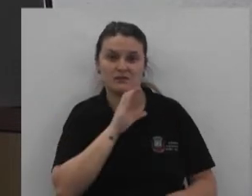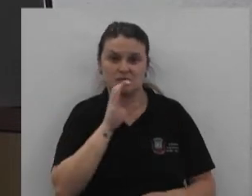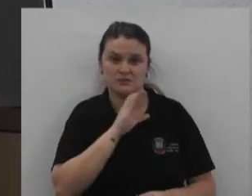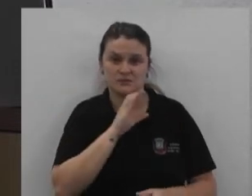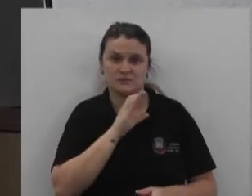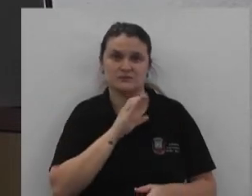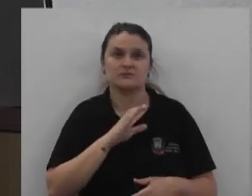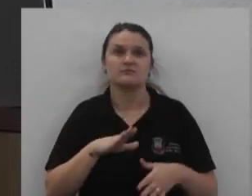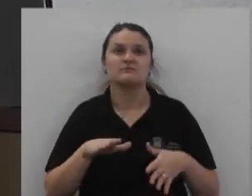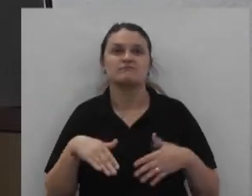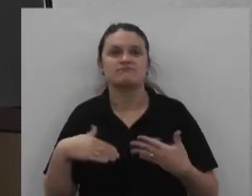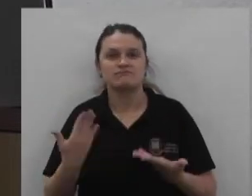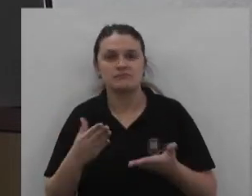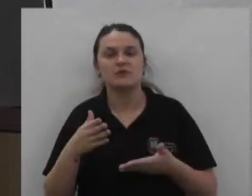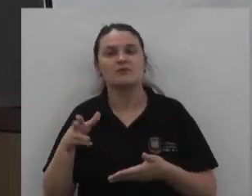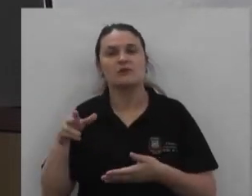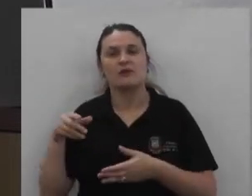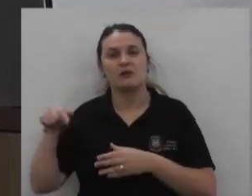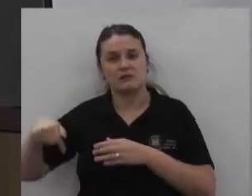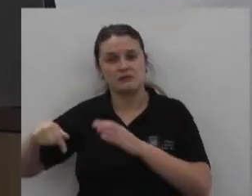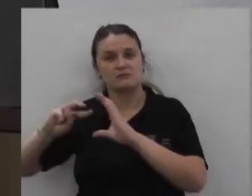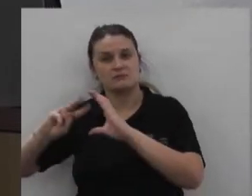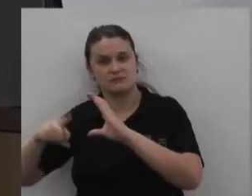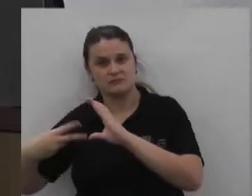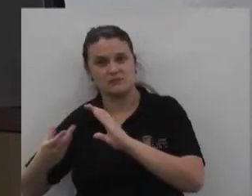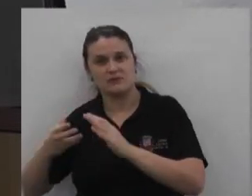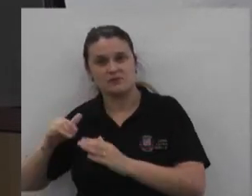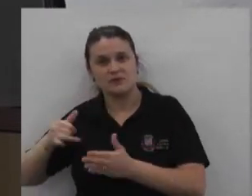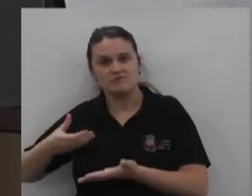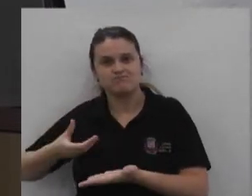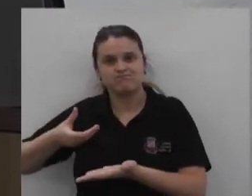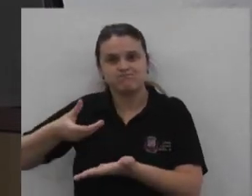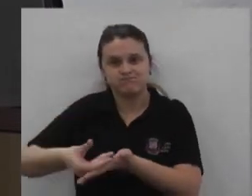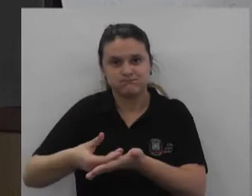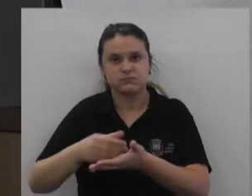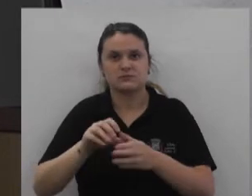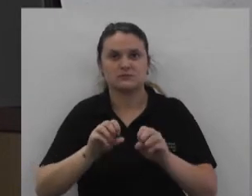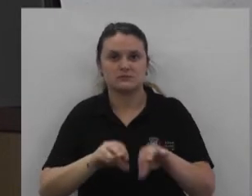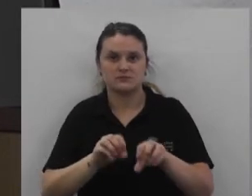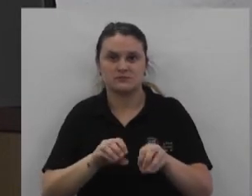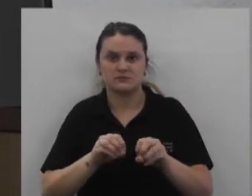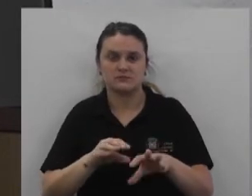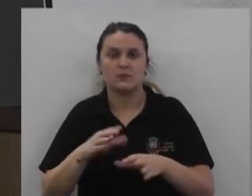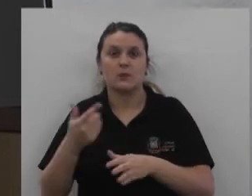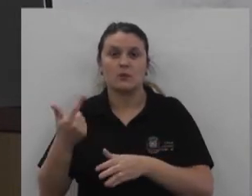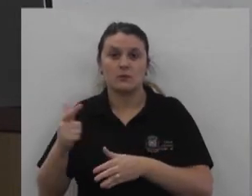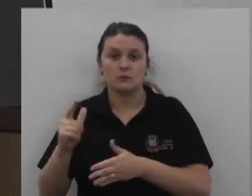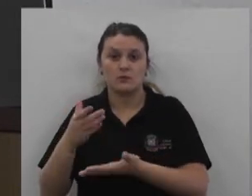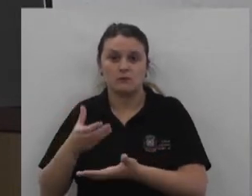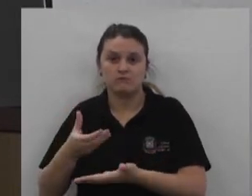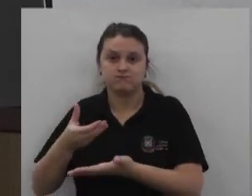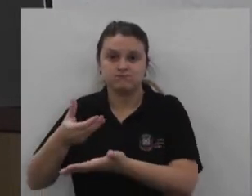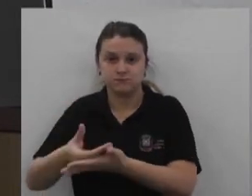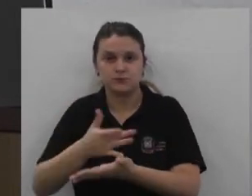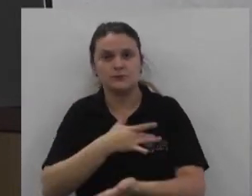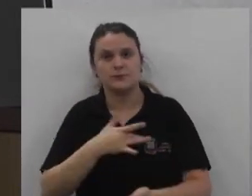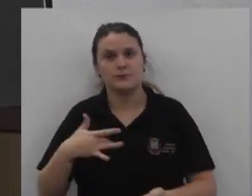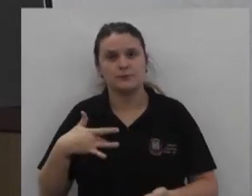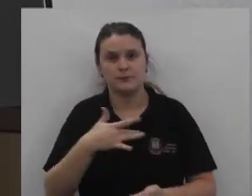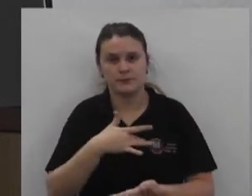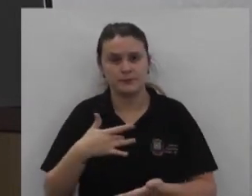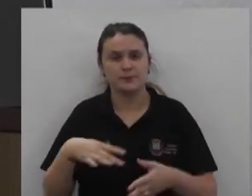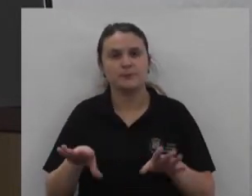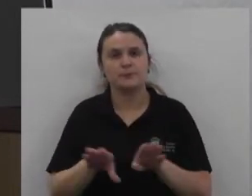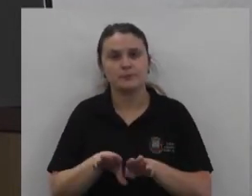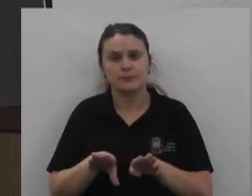Então Eles vão destinar Uma parte desse recurso Para a área da educação Uma outra parte De recurso Para a área da